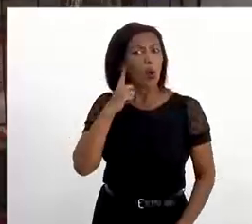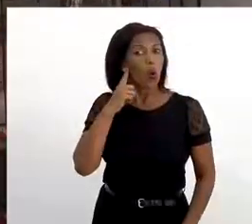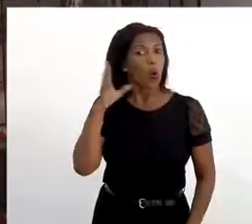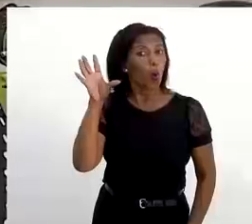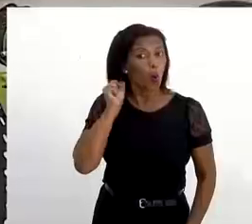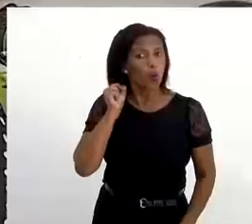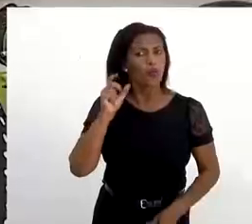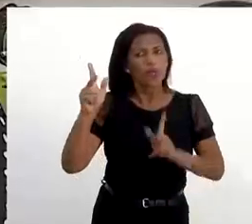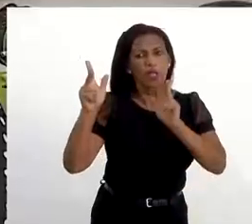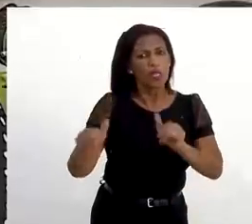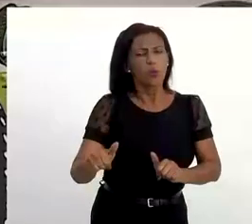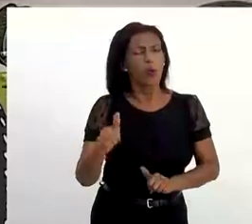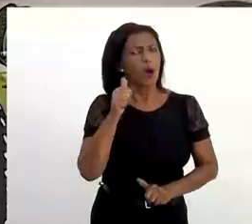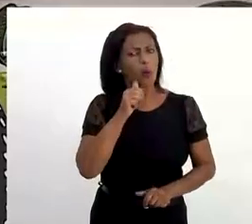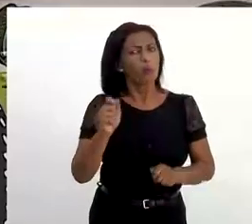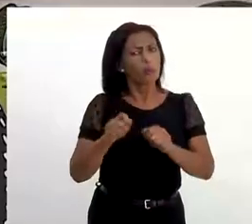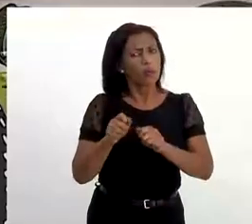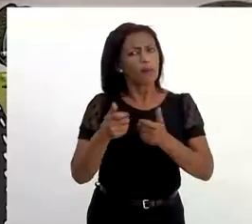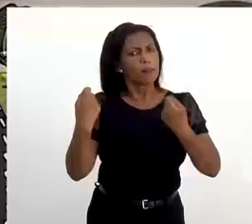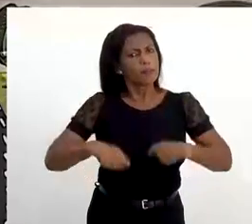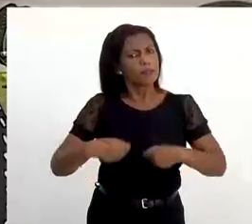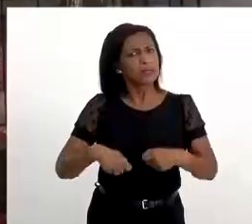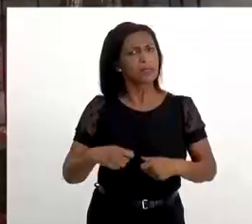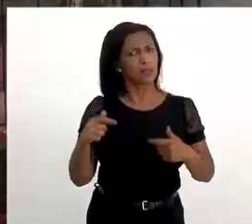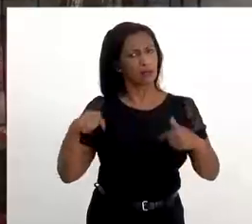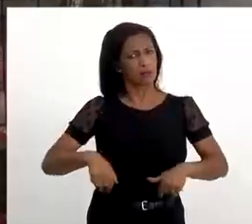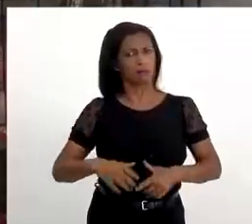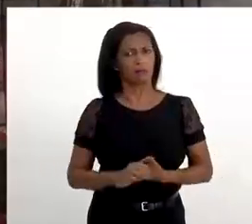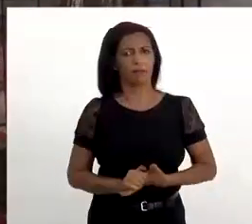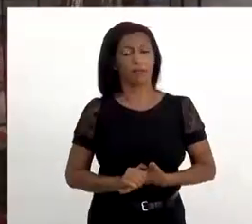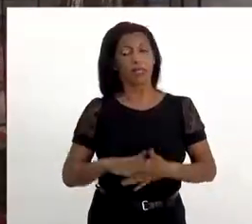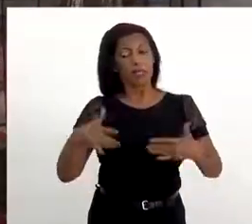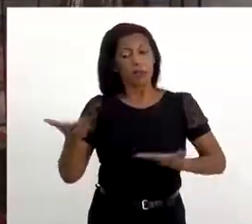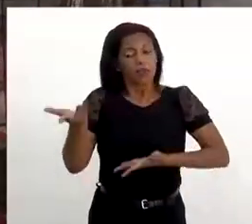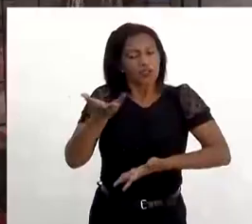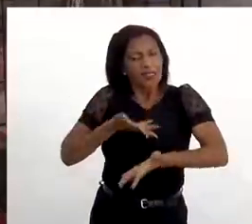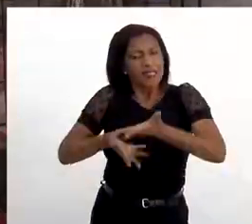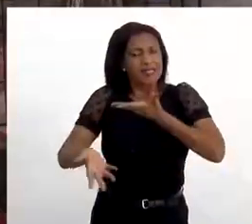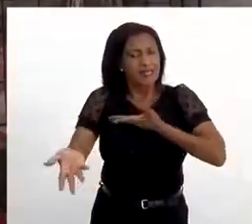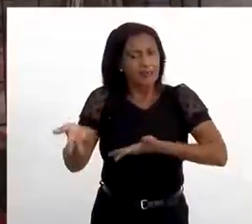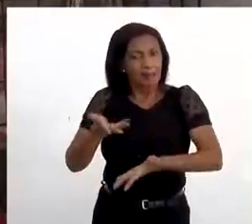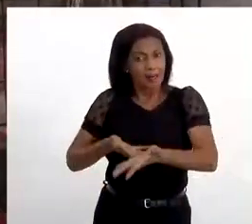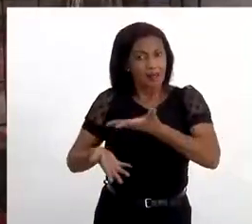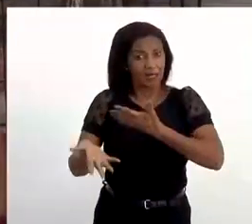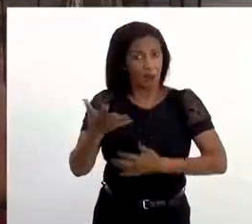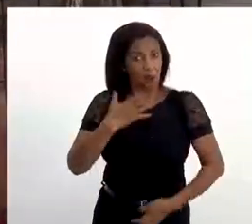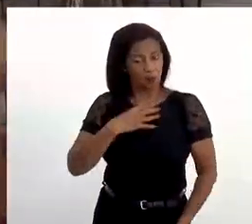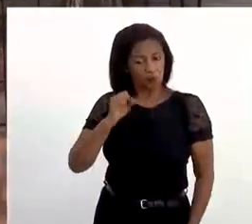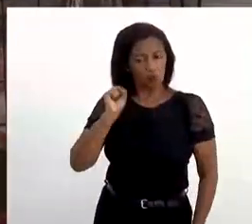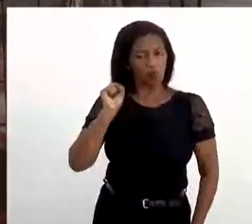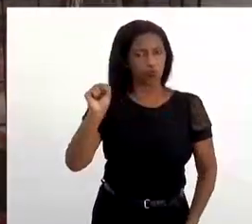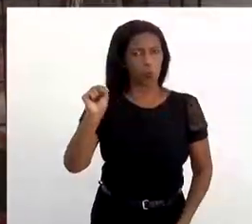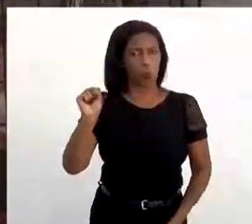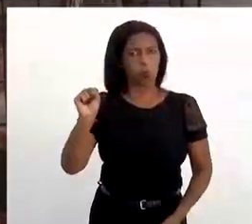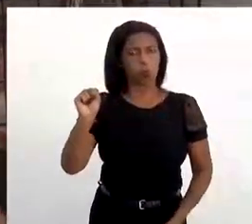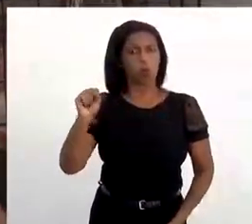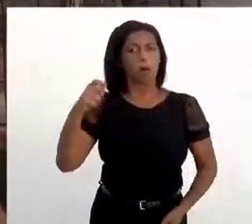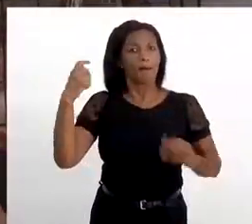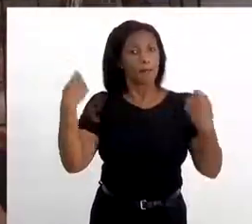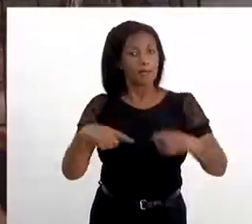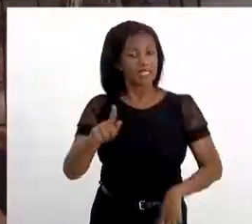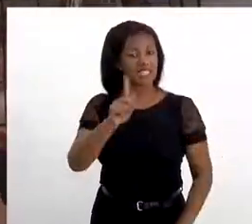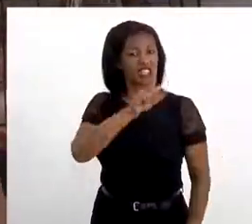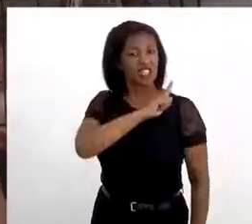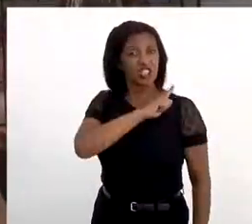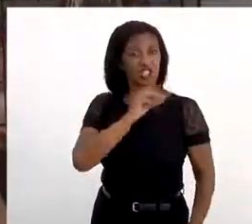dá para essa mulher. Entendeu? Então, nós temos essa parceria. Por isso que eu digo para o meu povo, Xaxé. Vamos trazer a gestão local para dentro